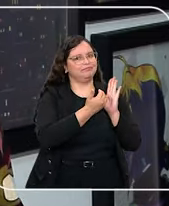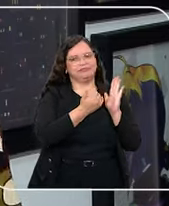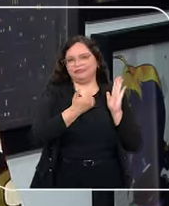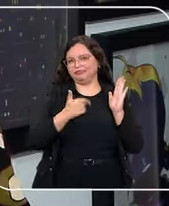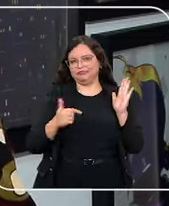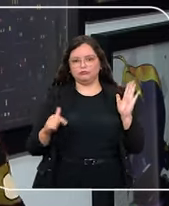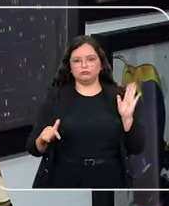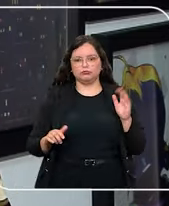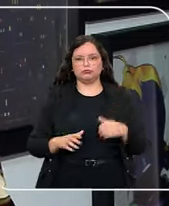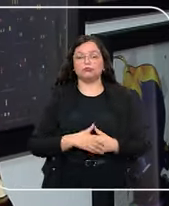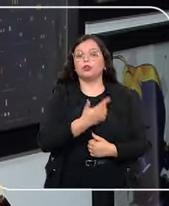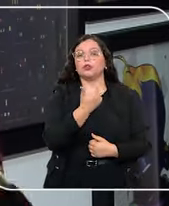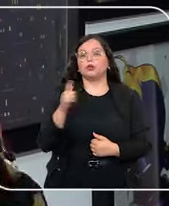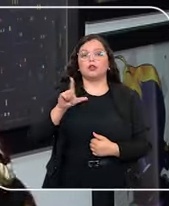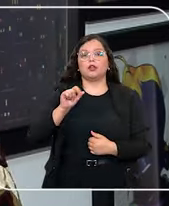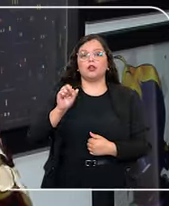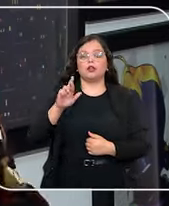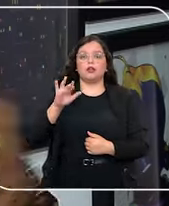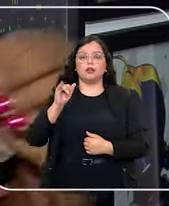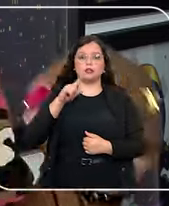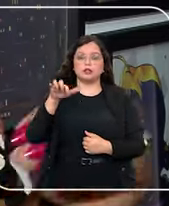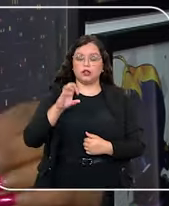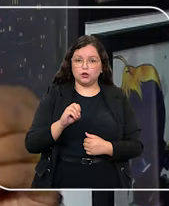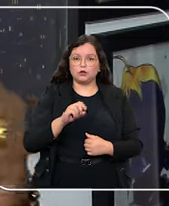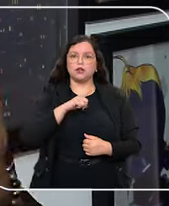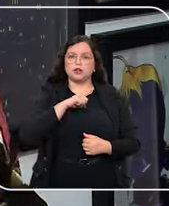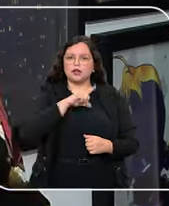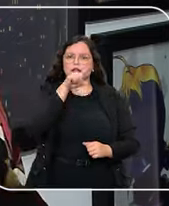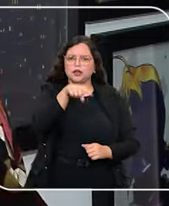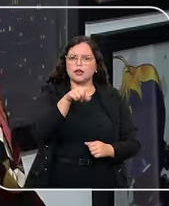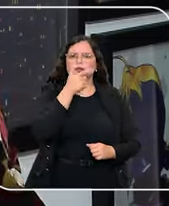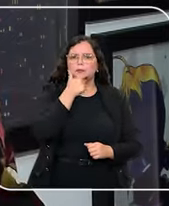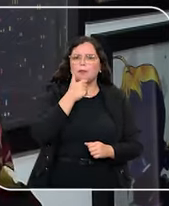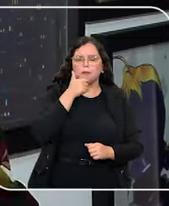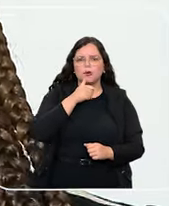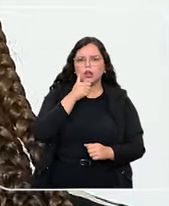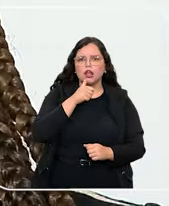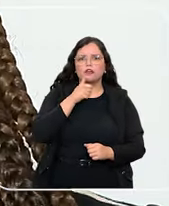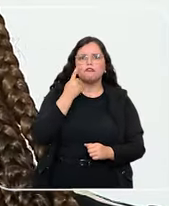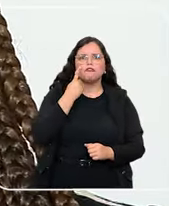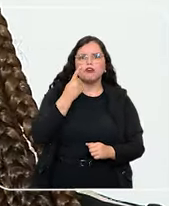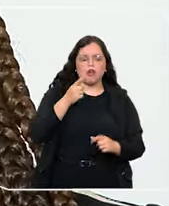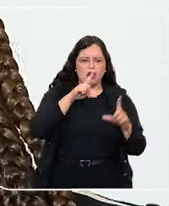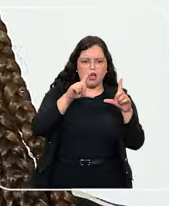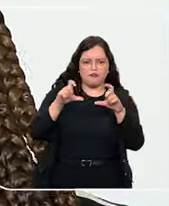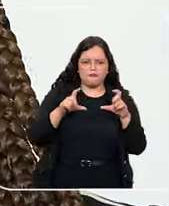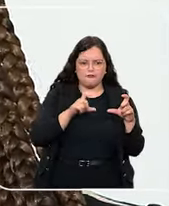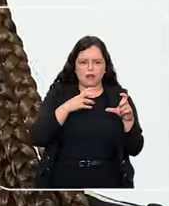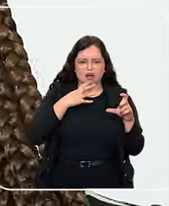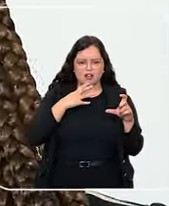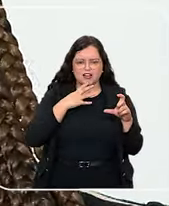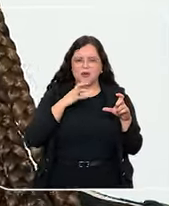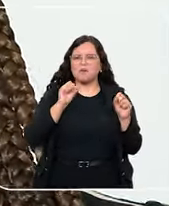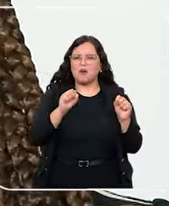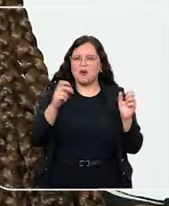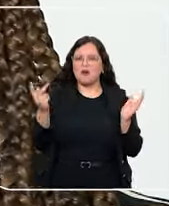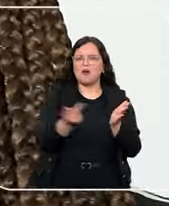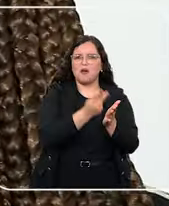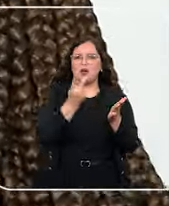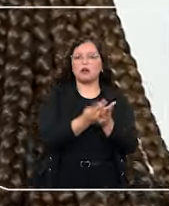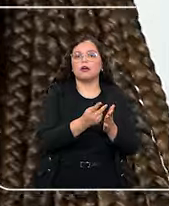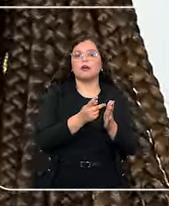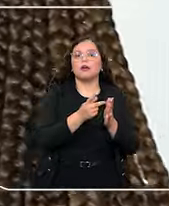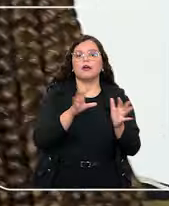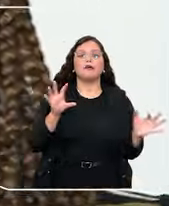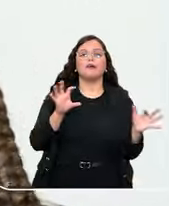a advogada Lázara Carvalho, especialista nas relações étnico-raciais e direitos humanos, muitas das falhas do reconhecimento fotográfico podem estar